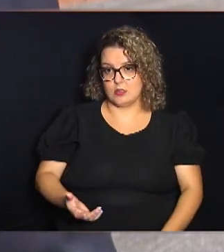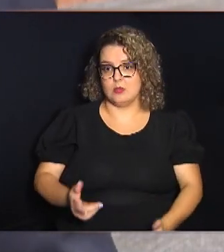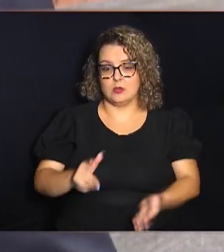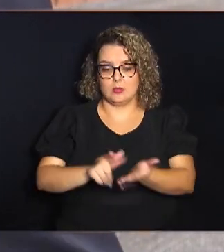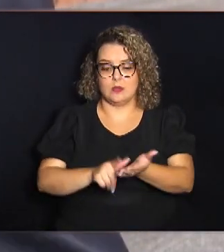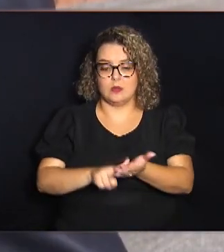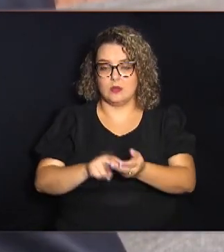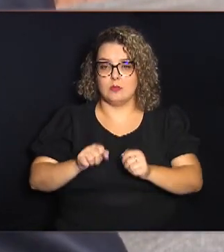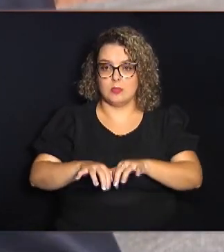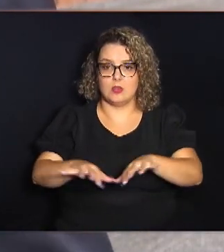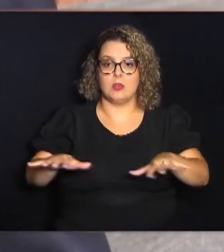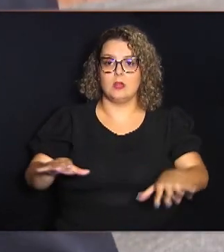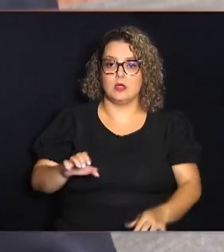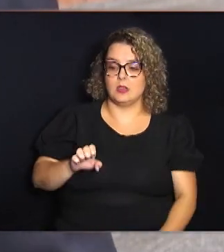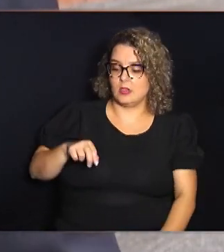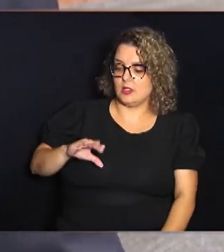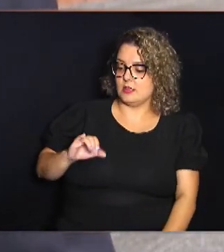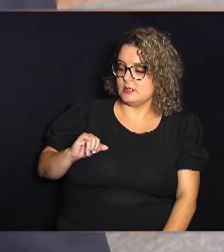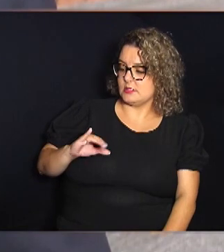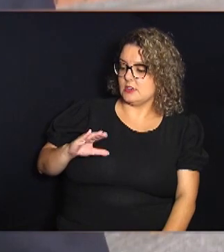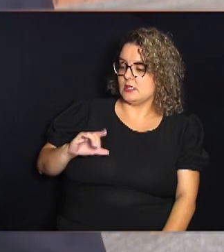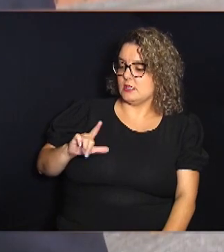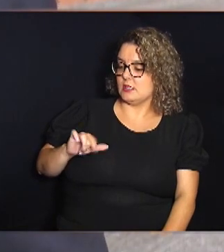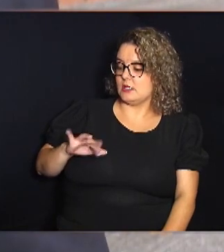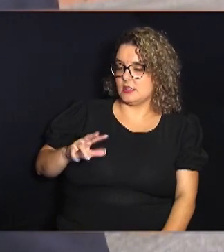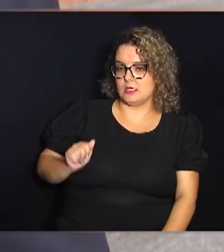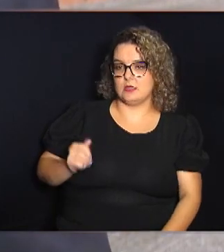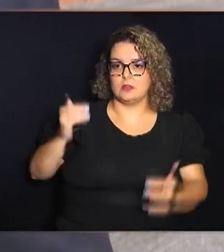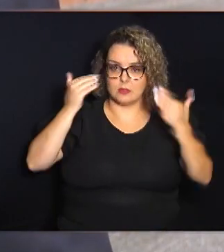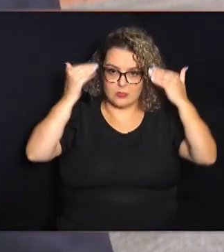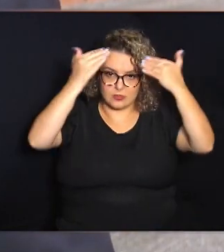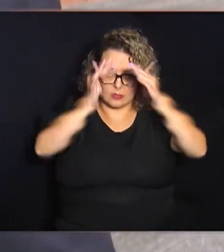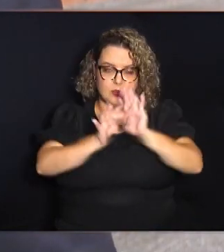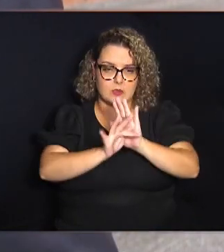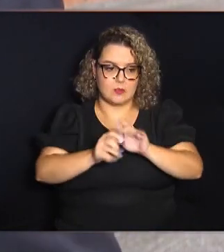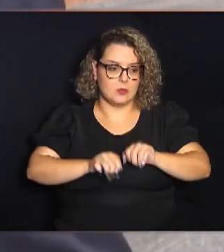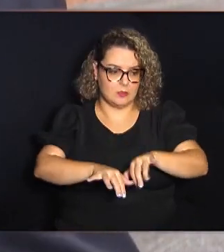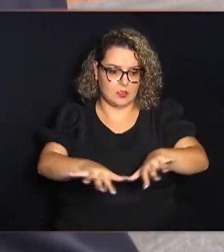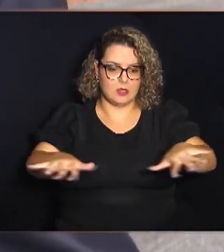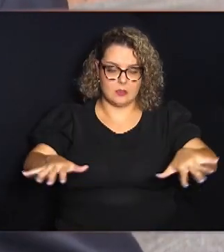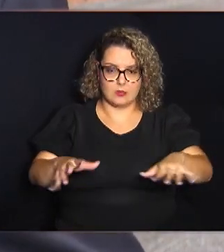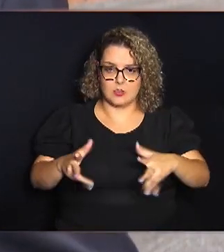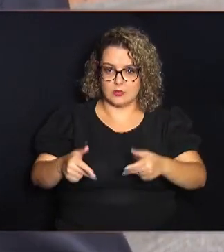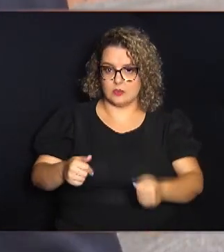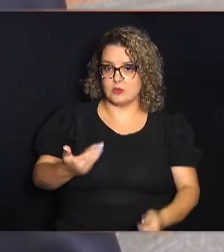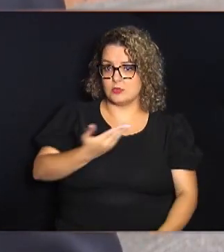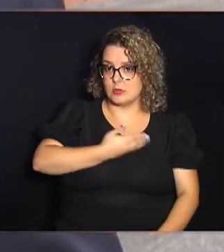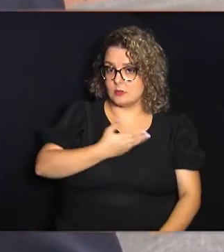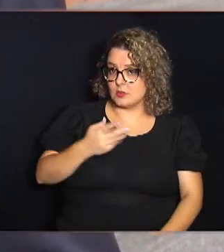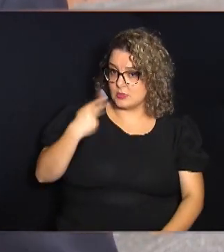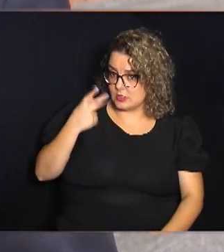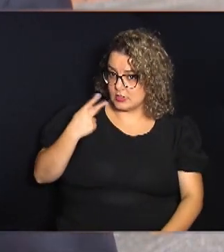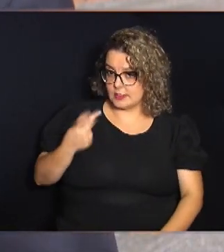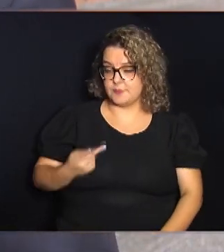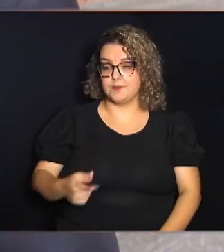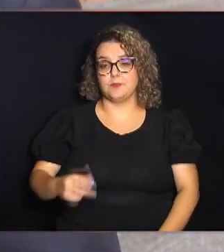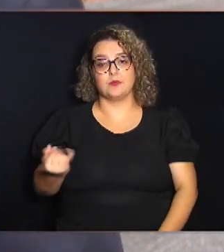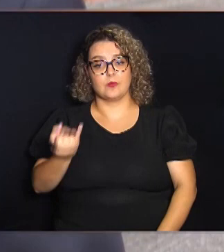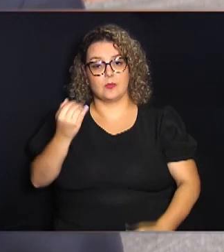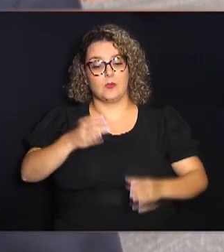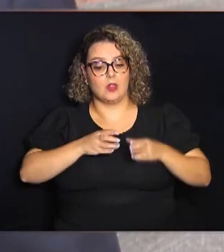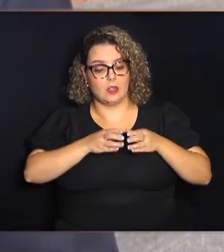Papa Francisco para todos os colegas vereadores da casa. E é importante que tenhamos esta convivência